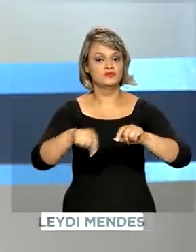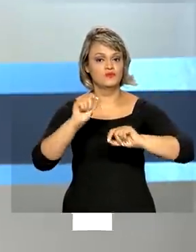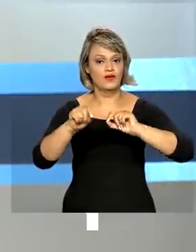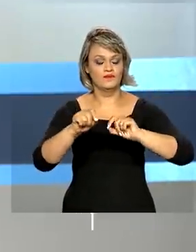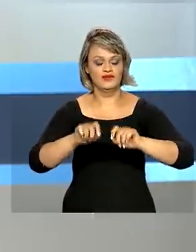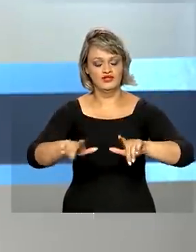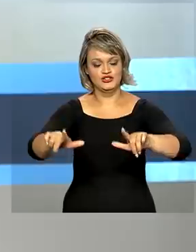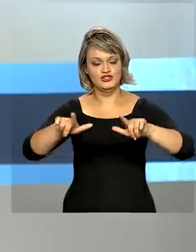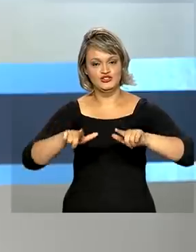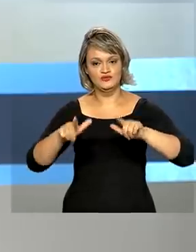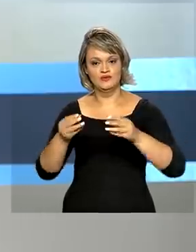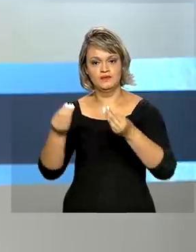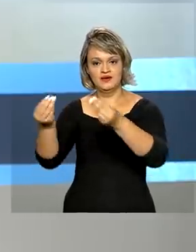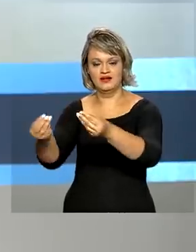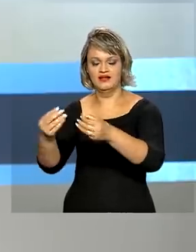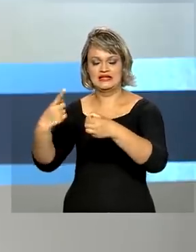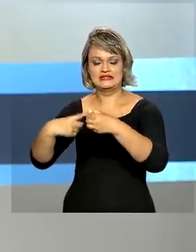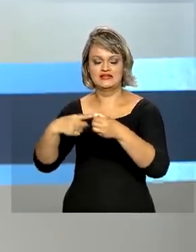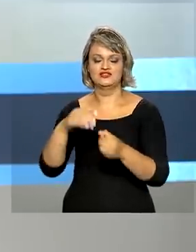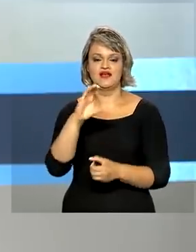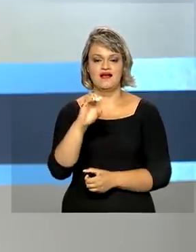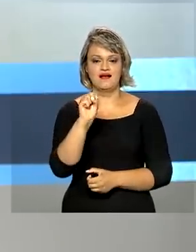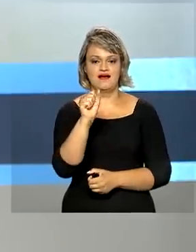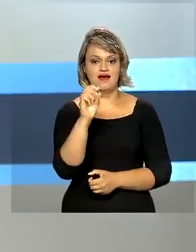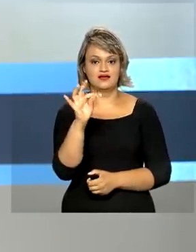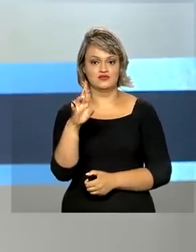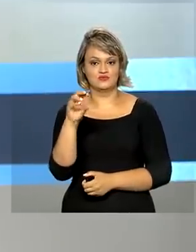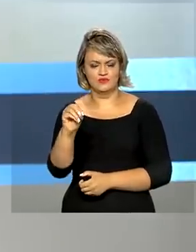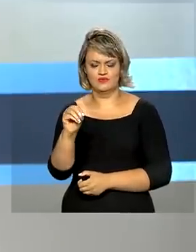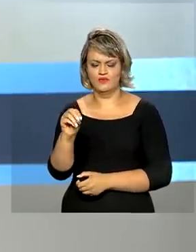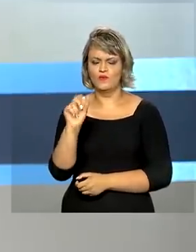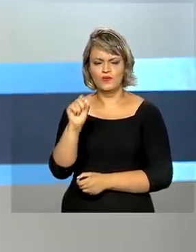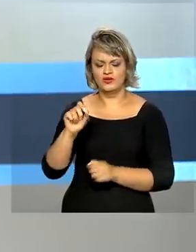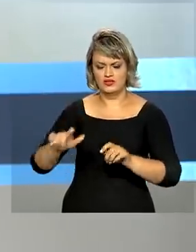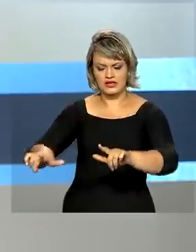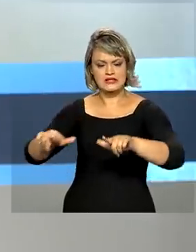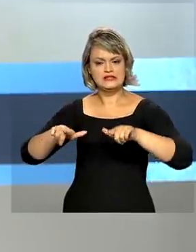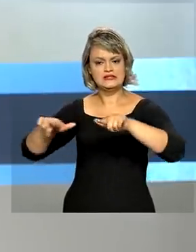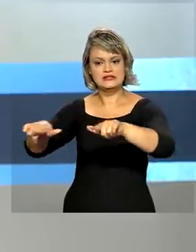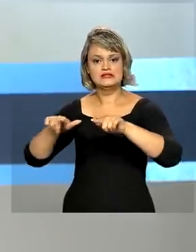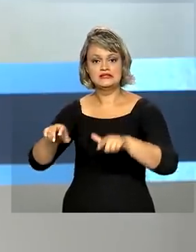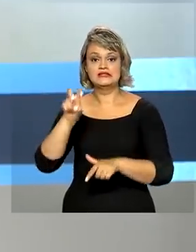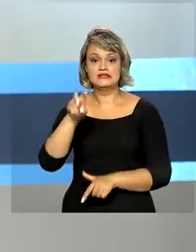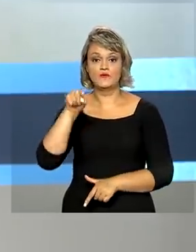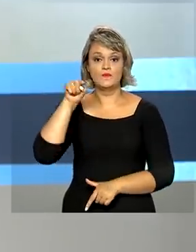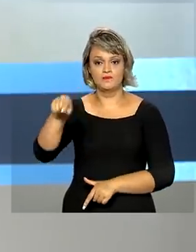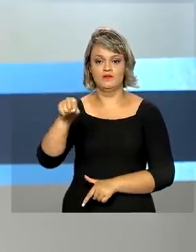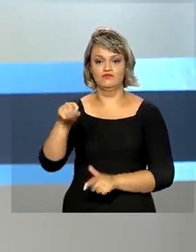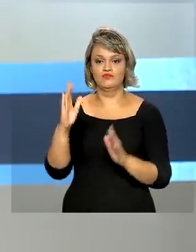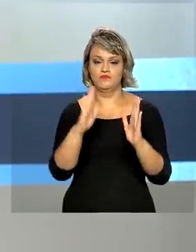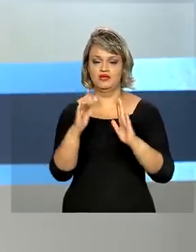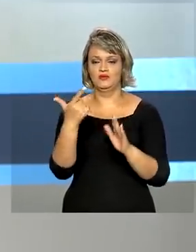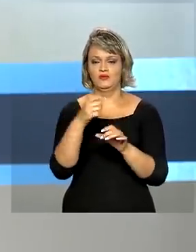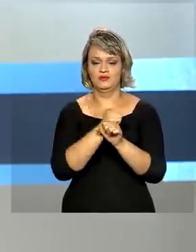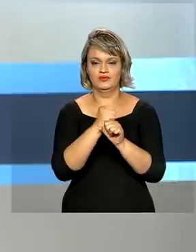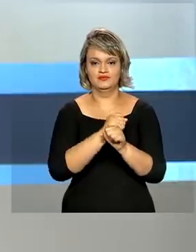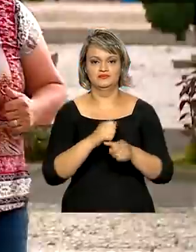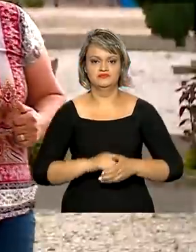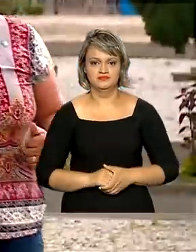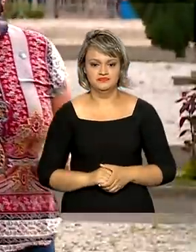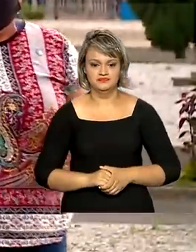assentados do município de Castro. No Estado, foram mais de 5 mil títulos entregues pelo INCRA nos últimos dois anos.